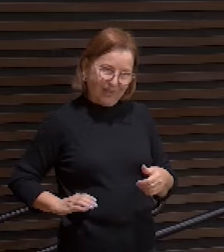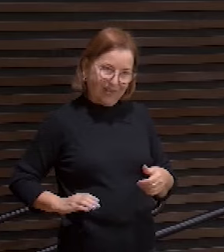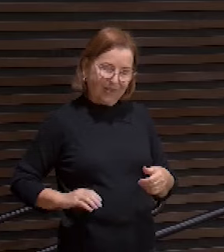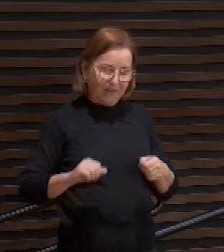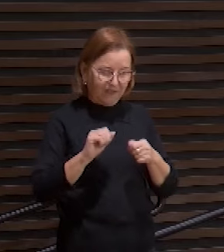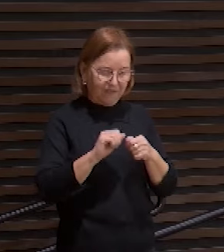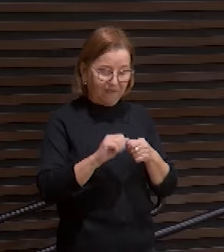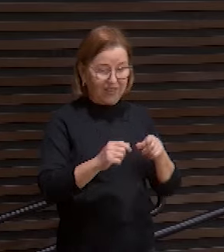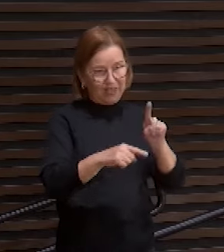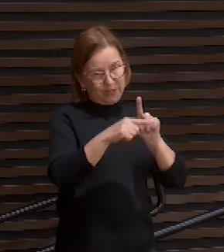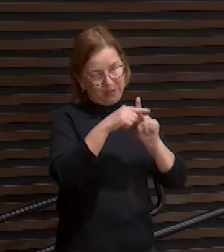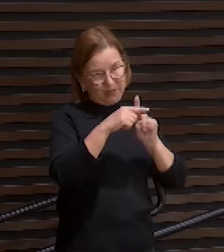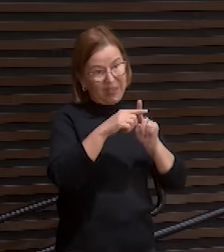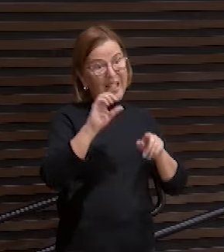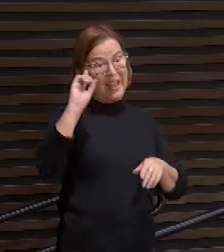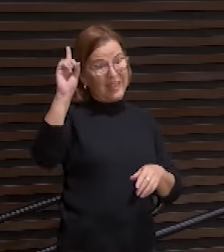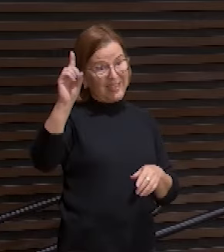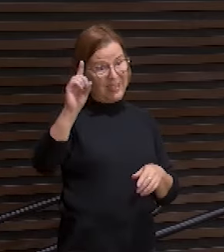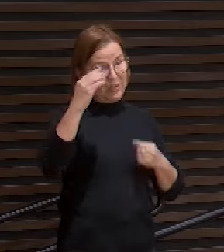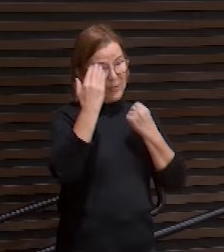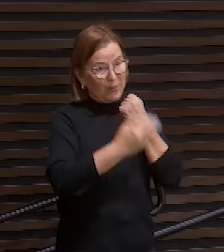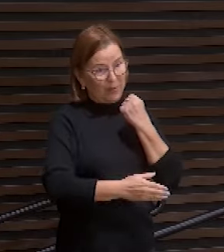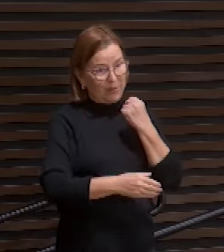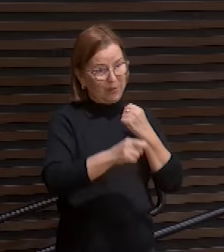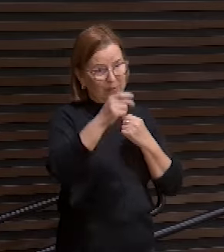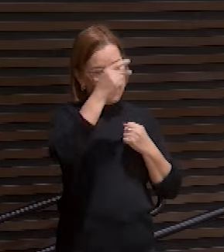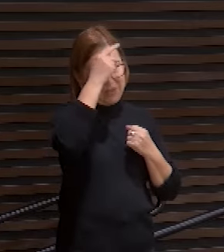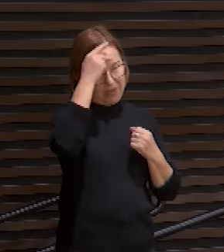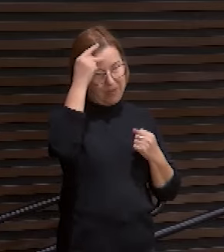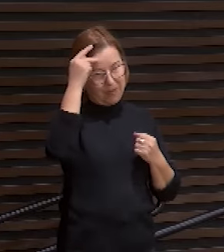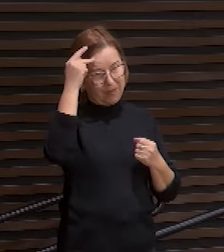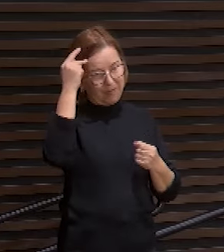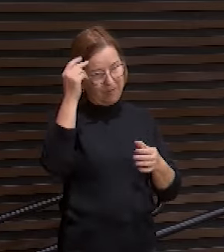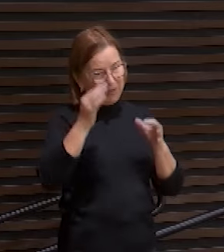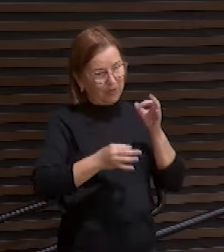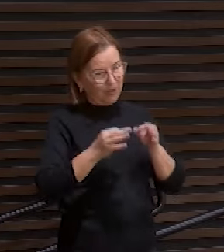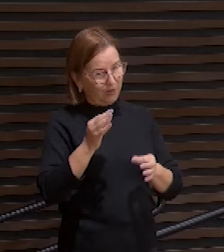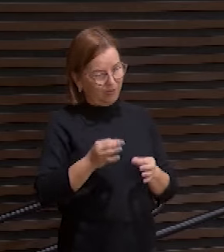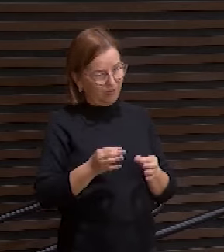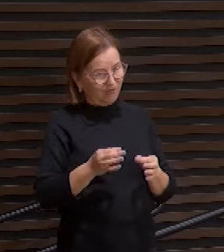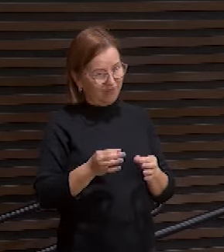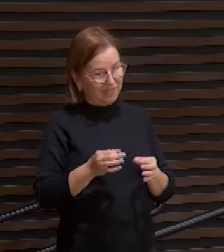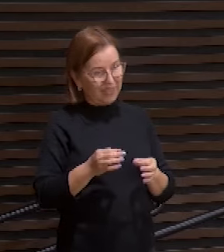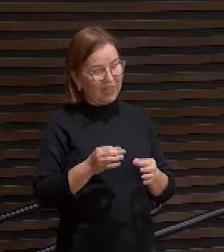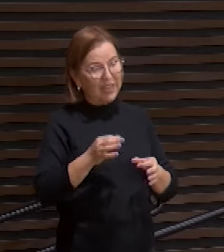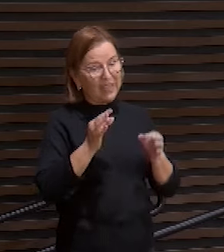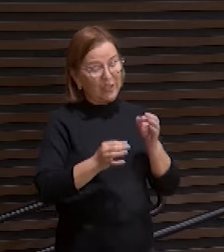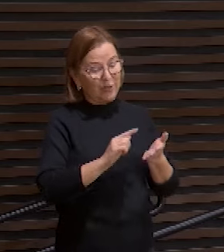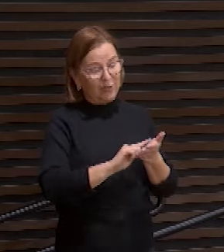ele condenou o justo e justificou o perverso que está vos falando aqui